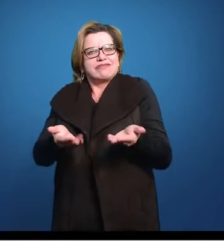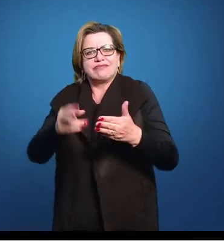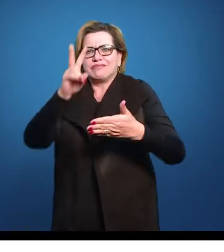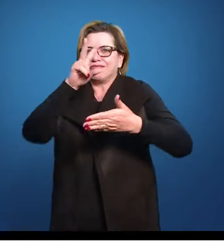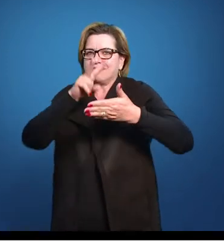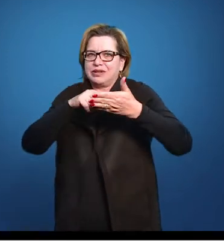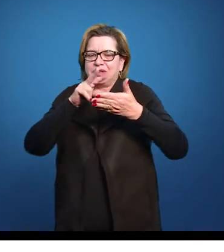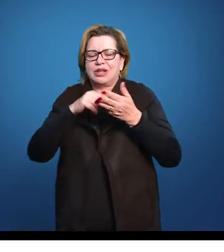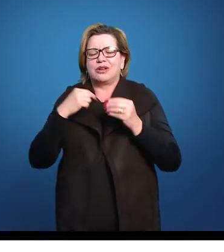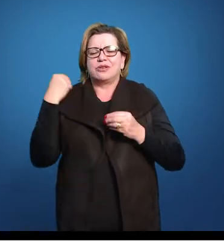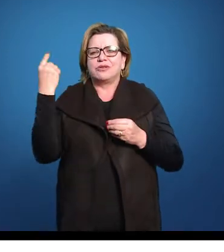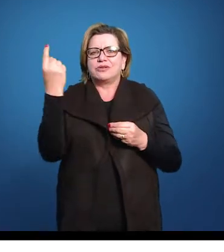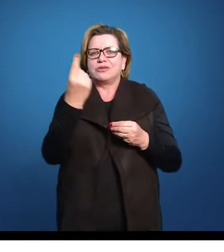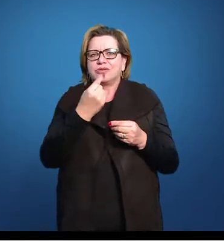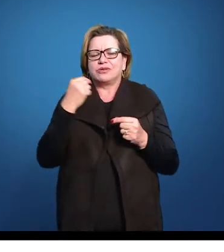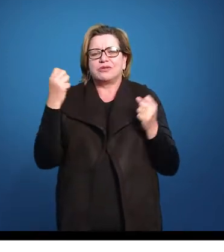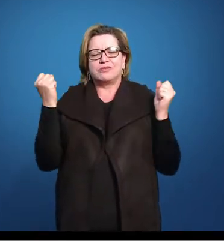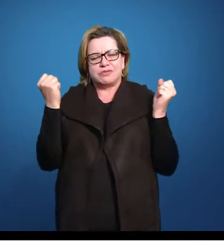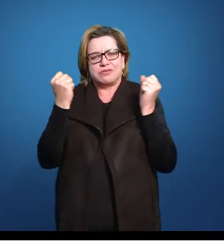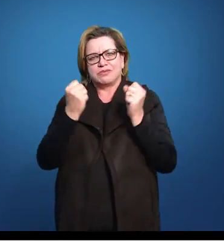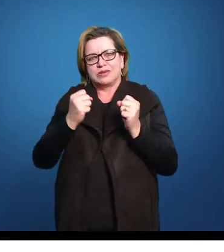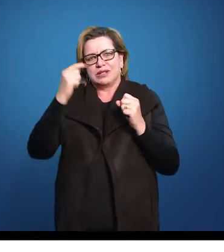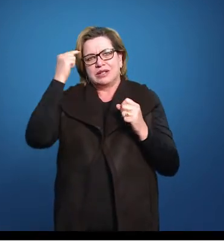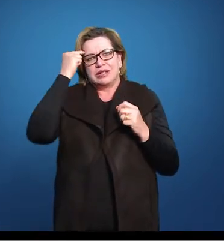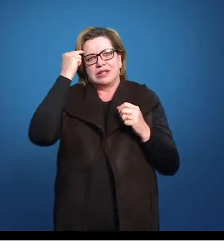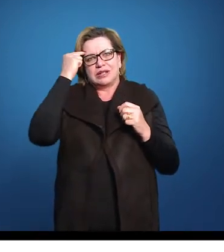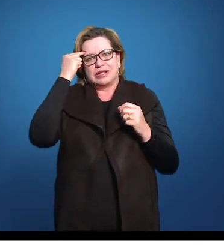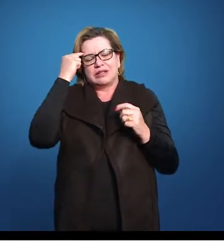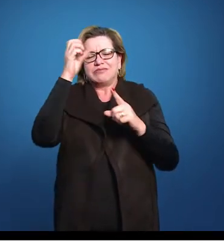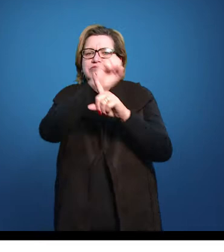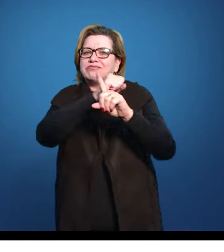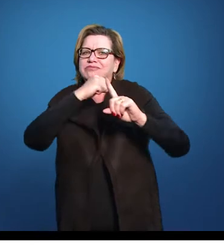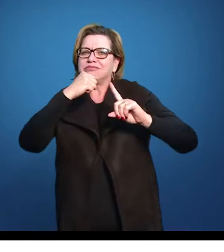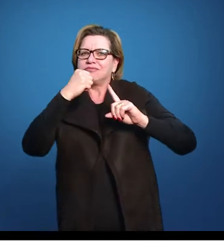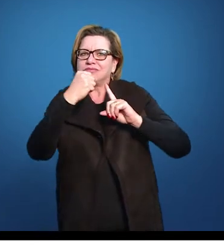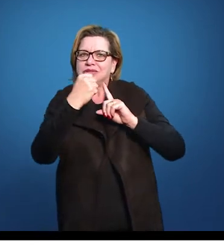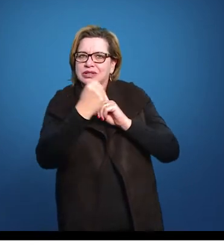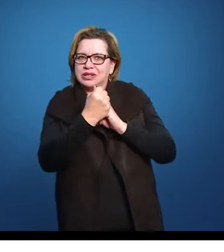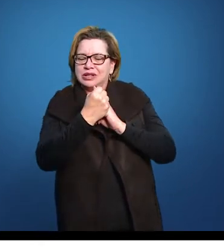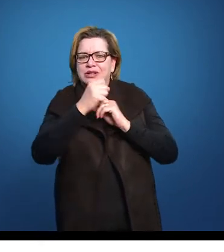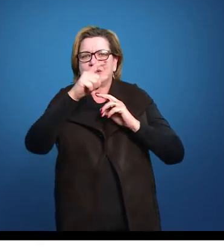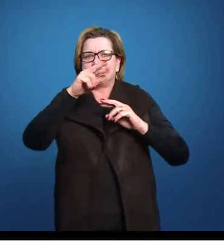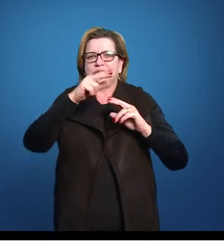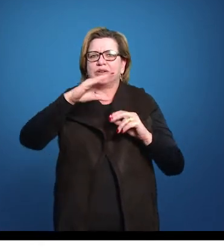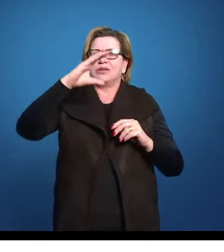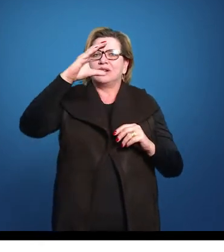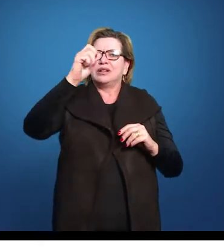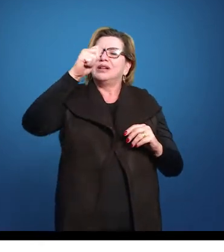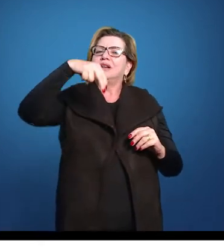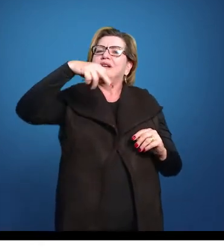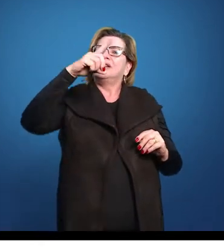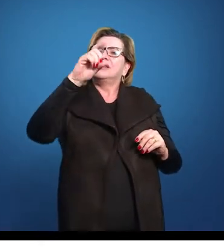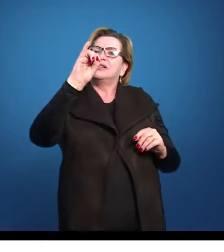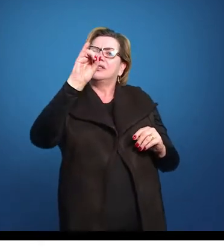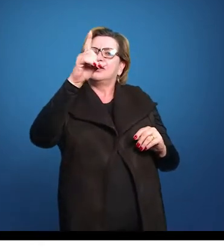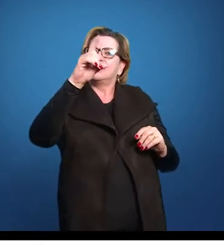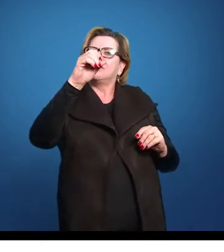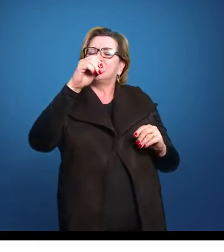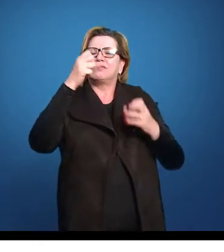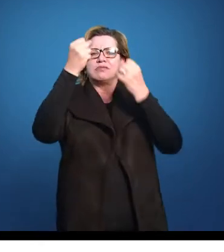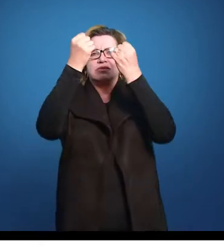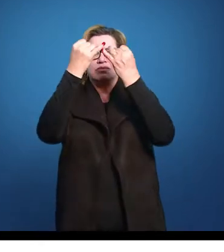E aí que a gente vai poder pensar uma questão sociológica, conforme Antônio Cândido coloca, num sistema